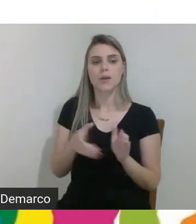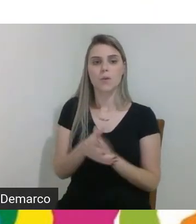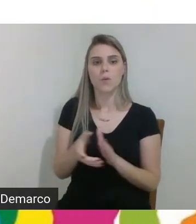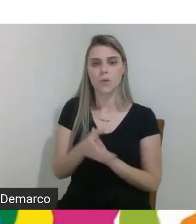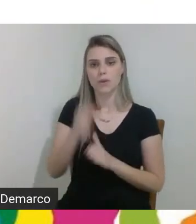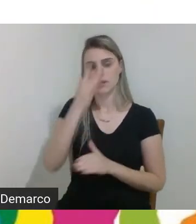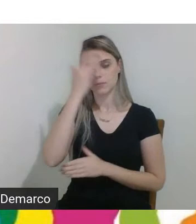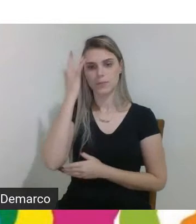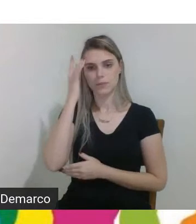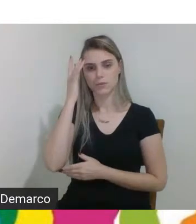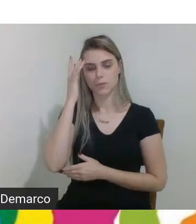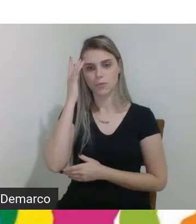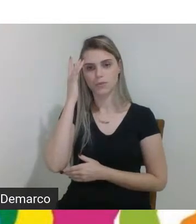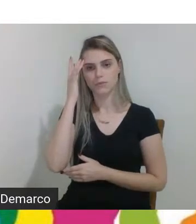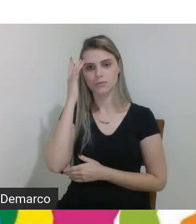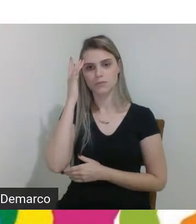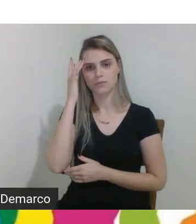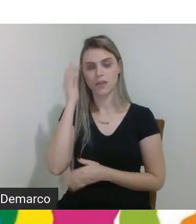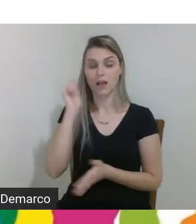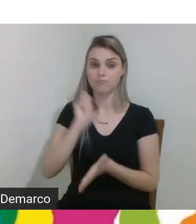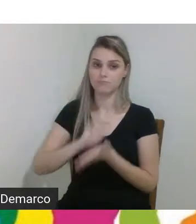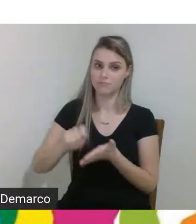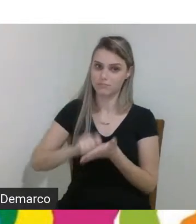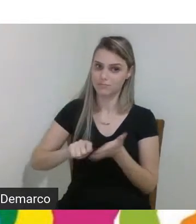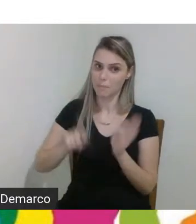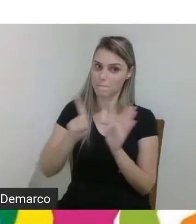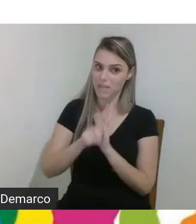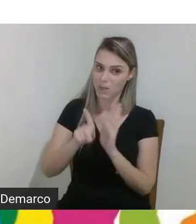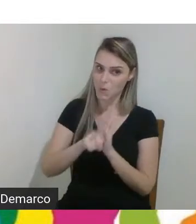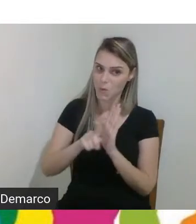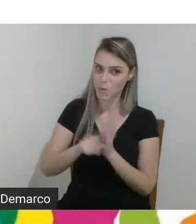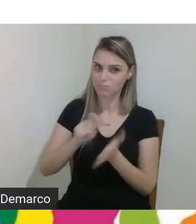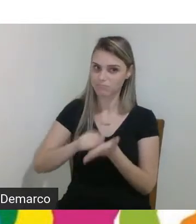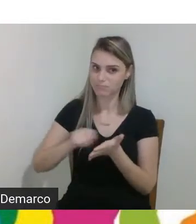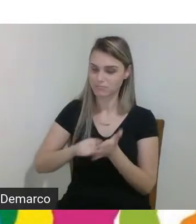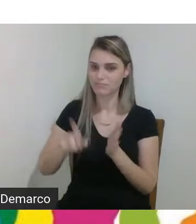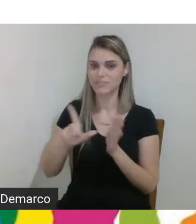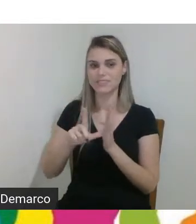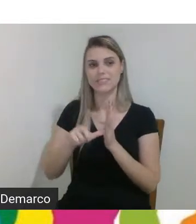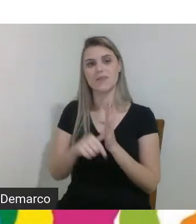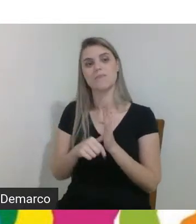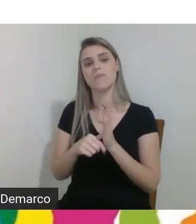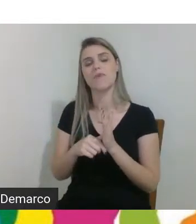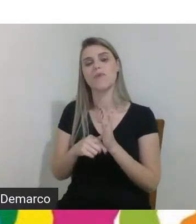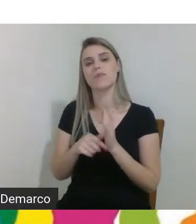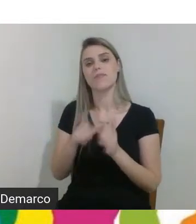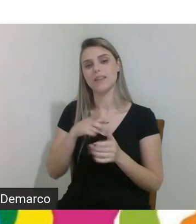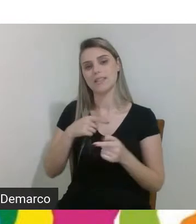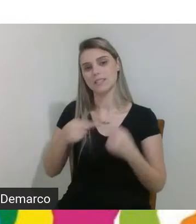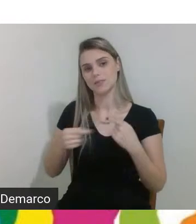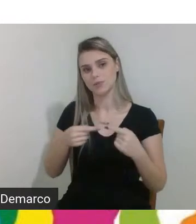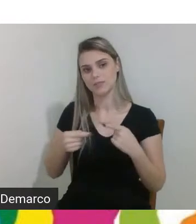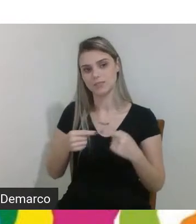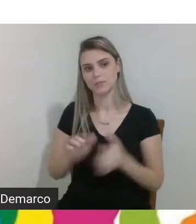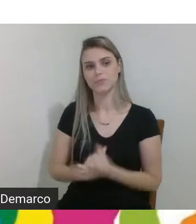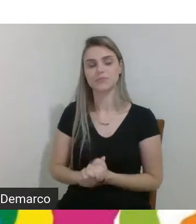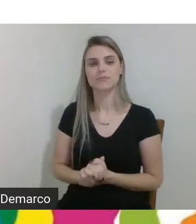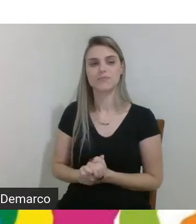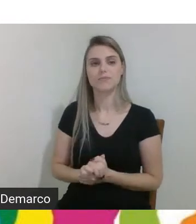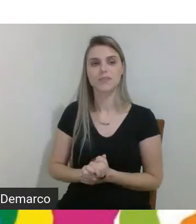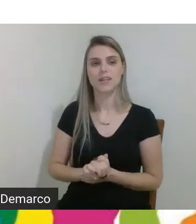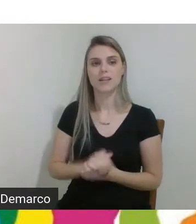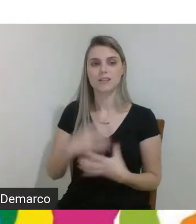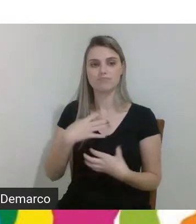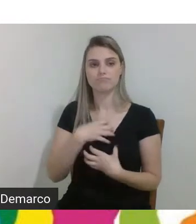a guardar as questões anote as questões daqui a pouco vamos ter o nosso debate tá e ficamos muito